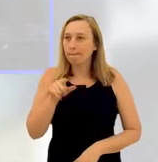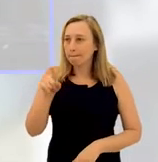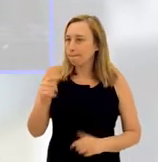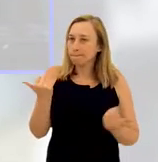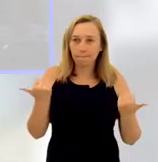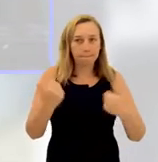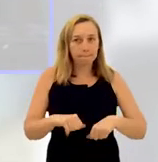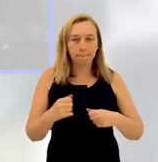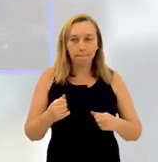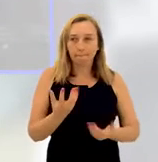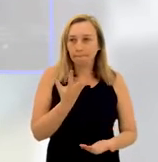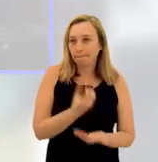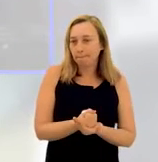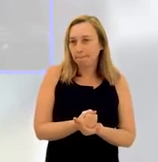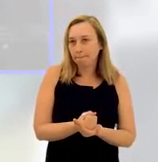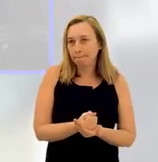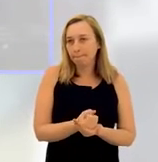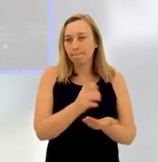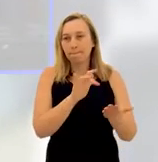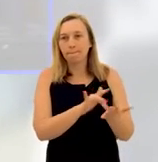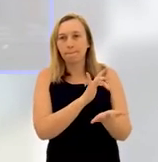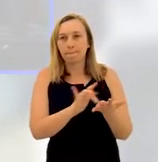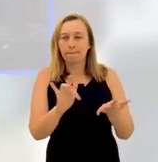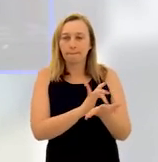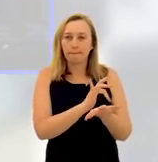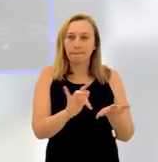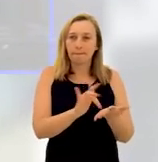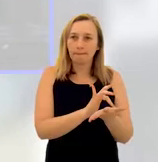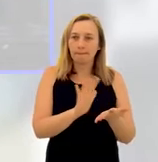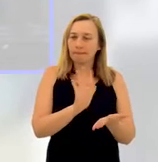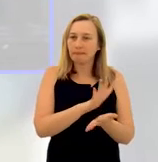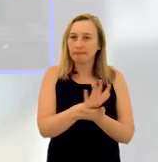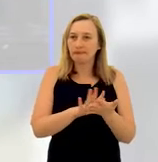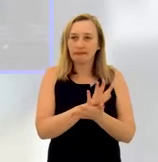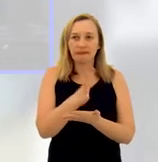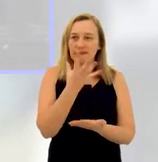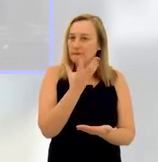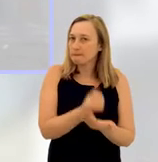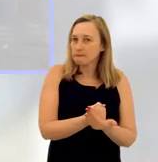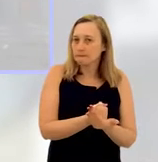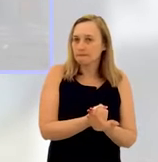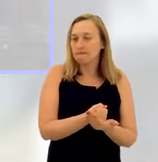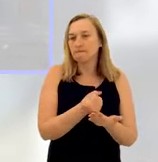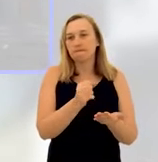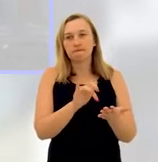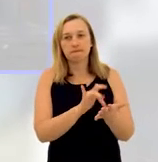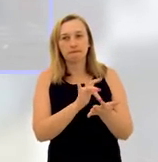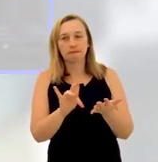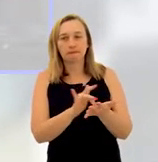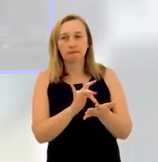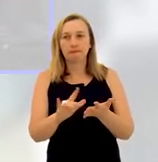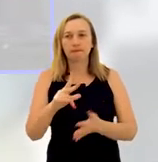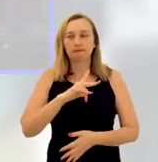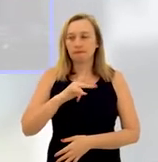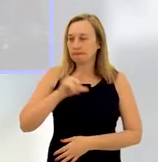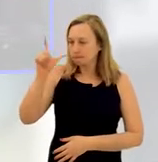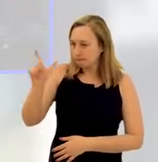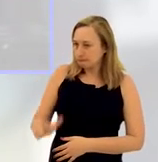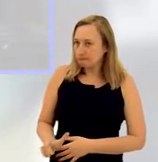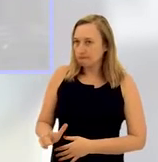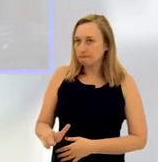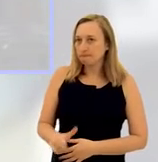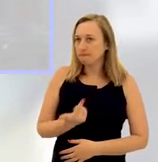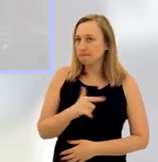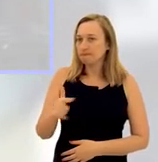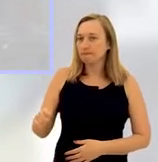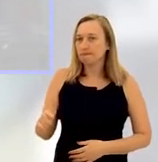mulher, já que você não precisa baixar o aplicativo no celular, né, então não fica nada salvo ali no aparelho da mulher ou da própria vítima,